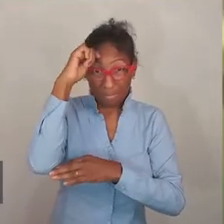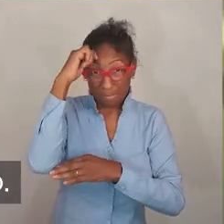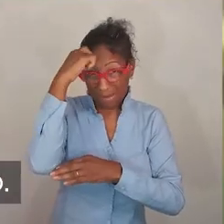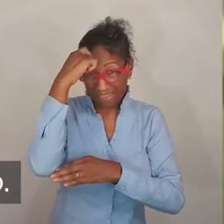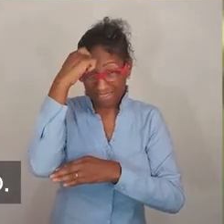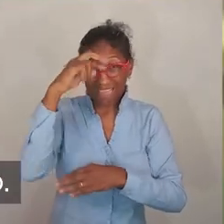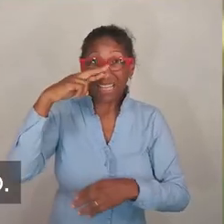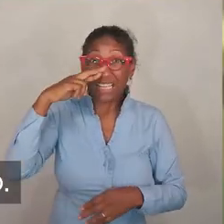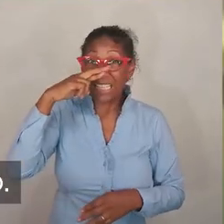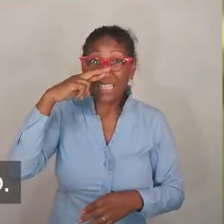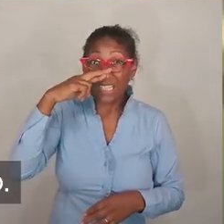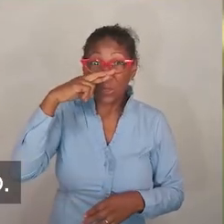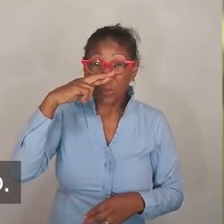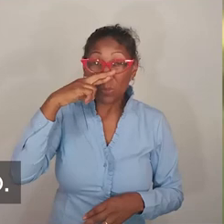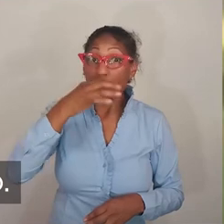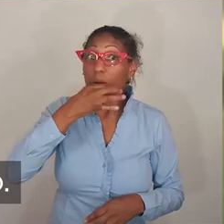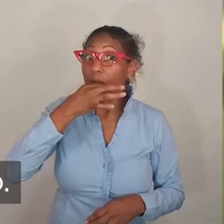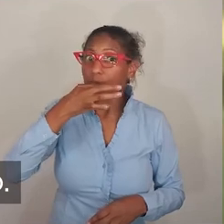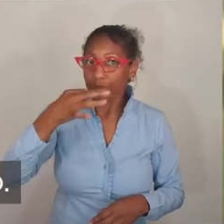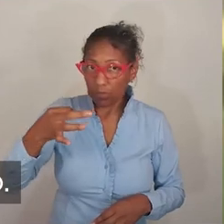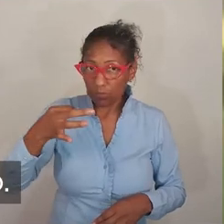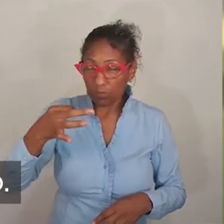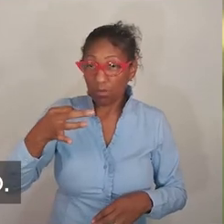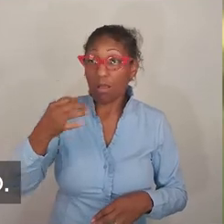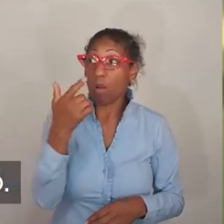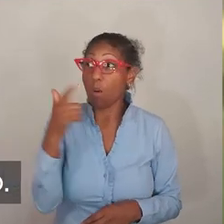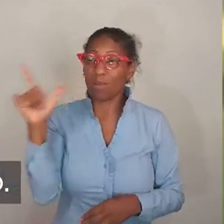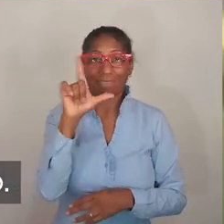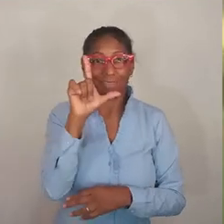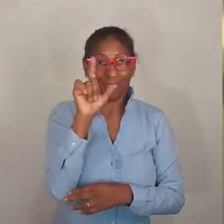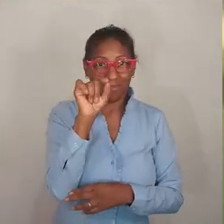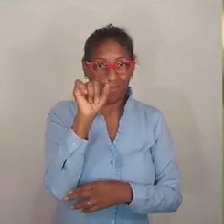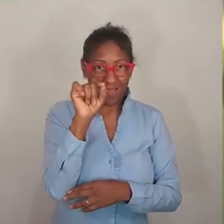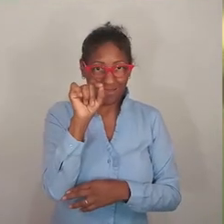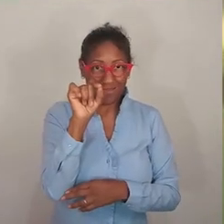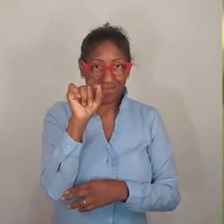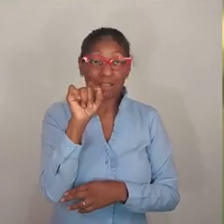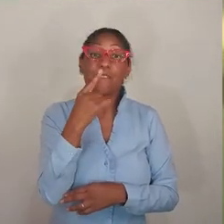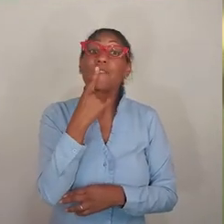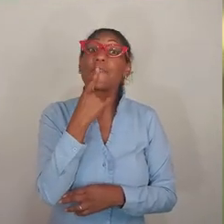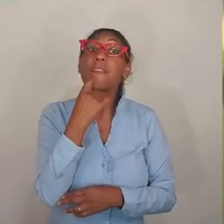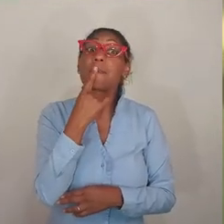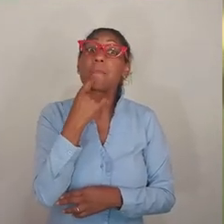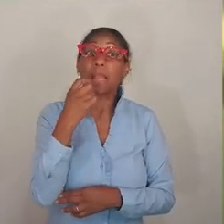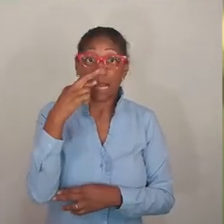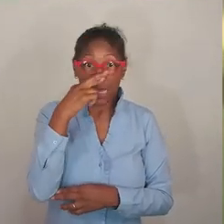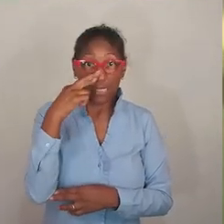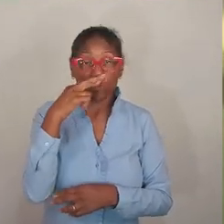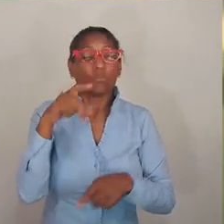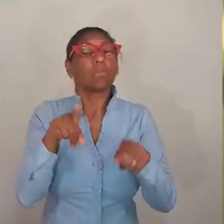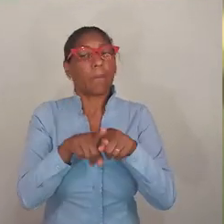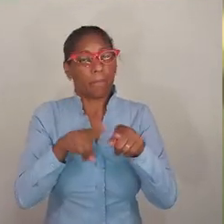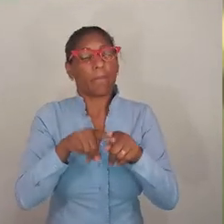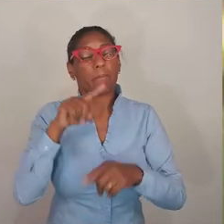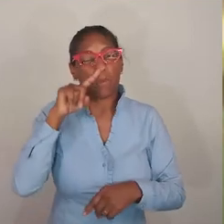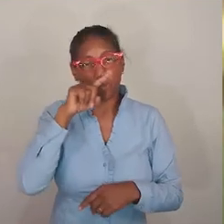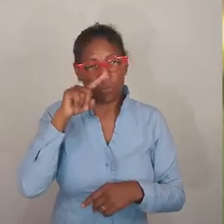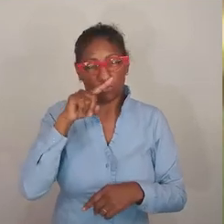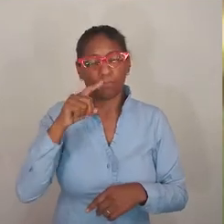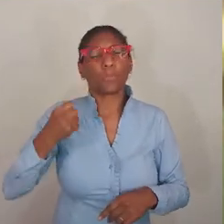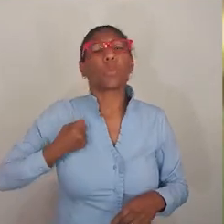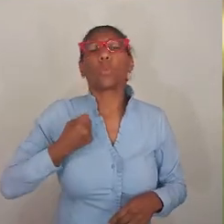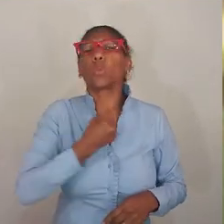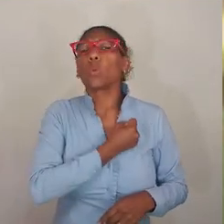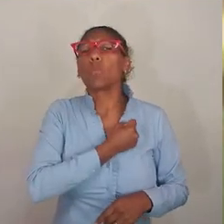classificadas como bandeira preta, que significa risco altíssimo. As outras 10 ficaram em bandeira vermelha, que representa risco